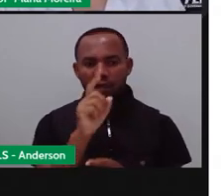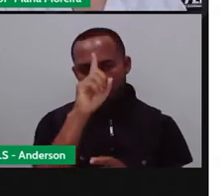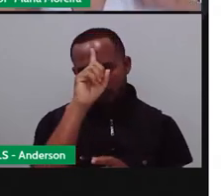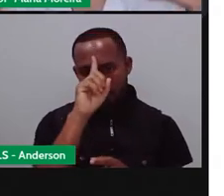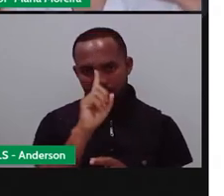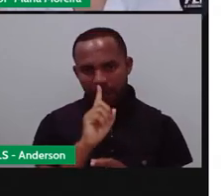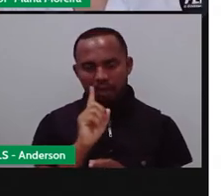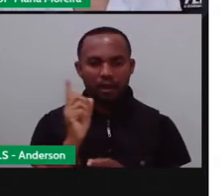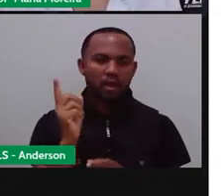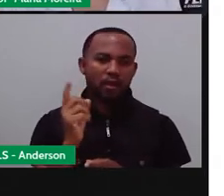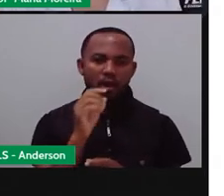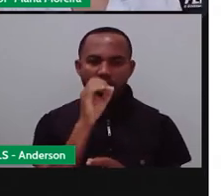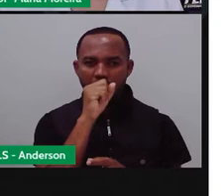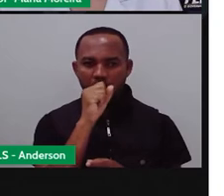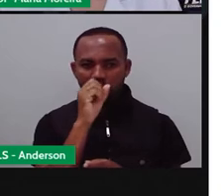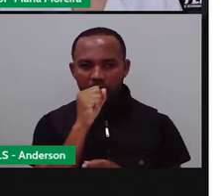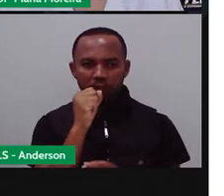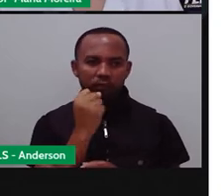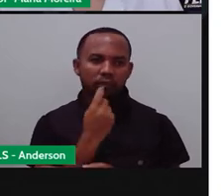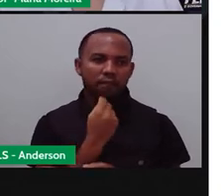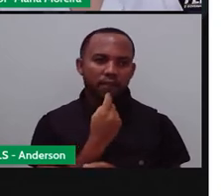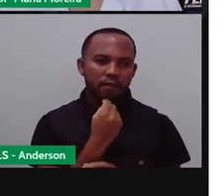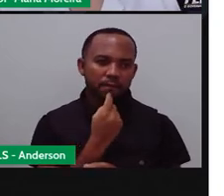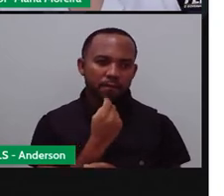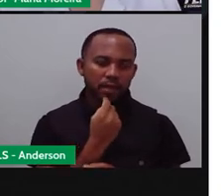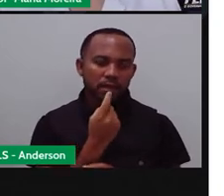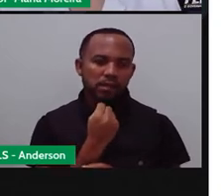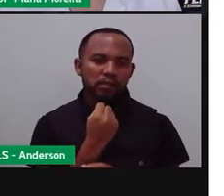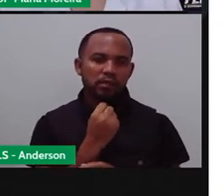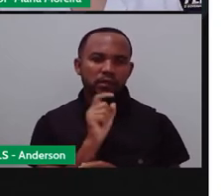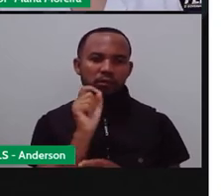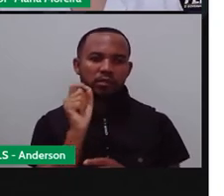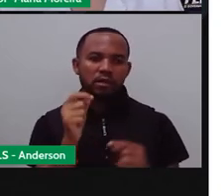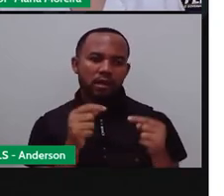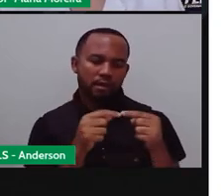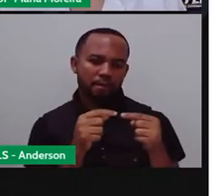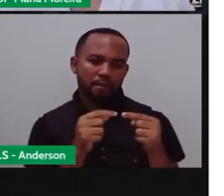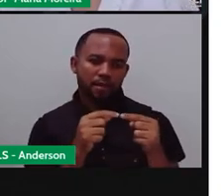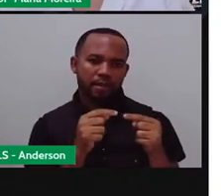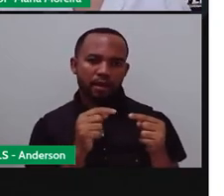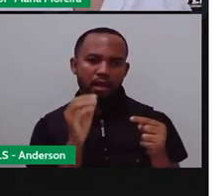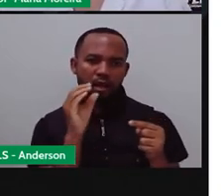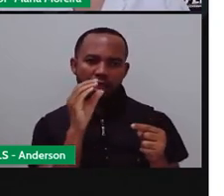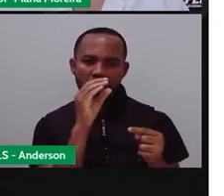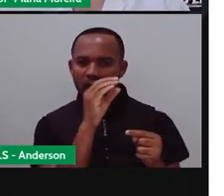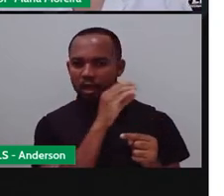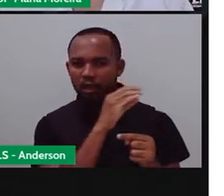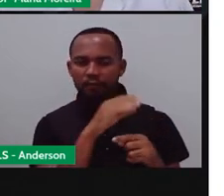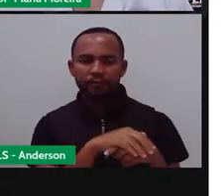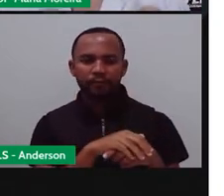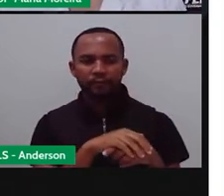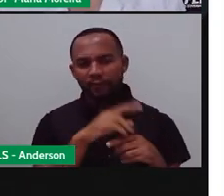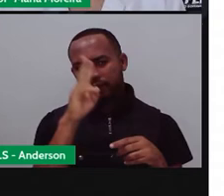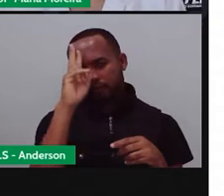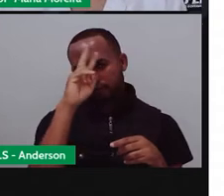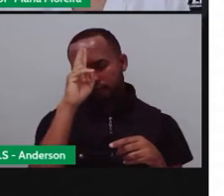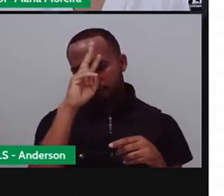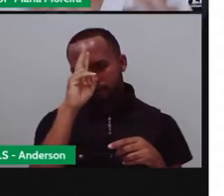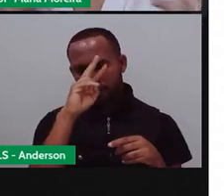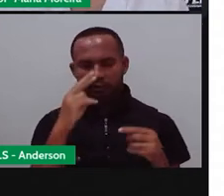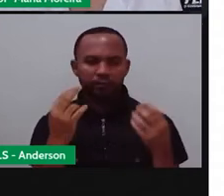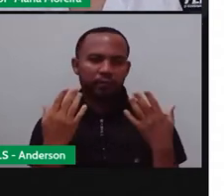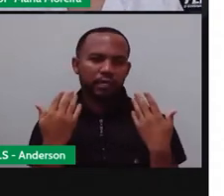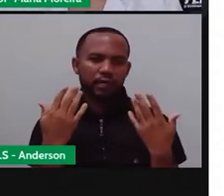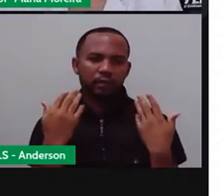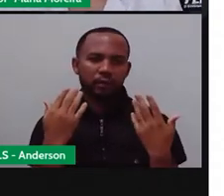laranja, vermelho. E cores que se assemelham a isso aí. Por quê? Porque te lembram o O calor. Quando a gente vê